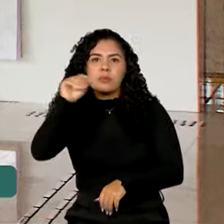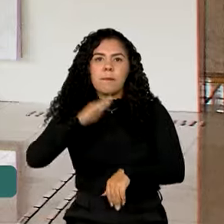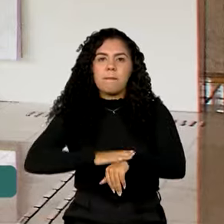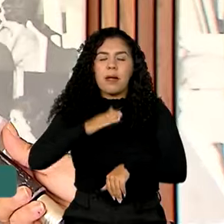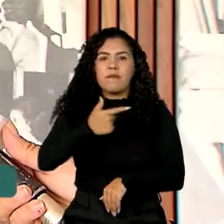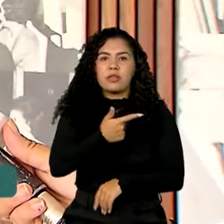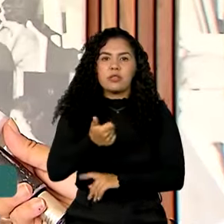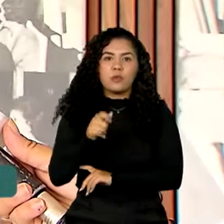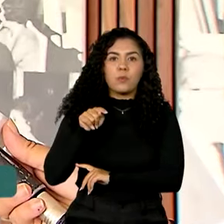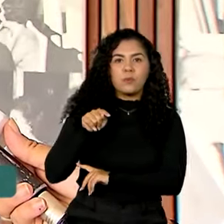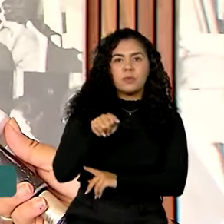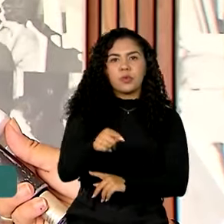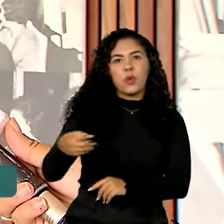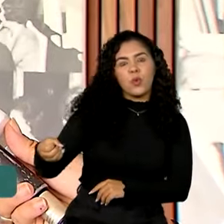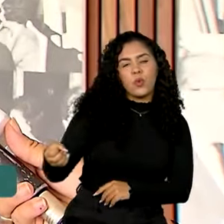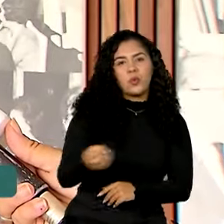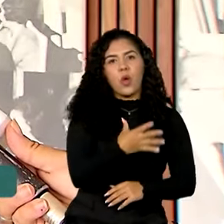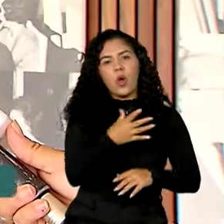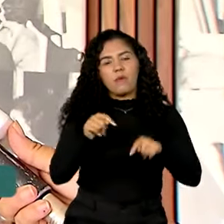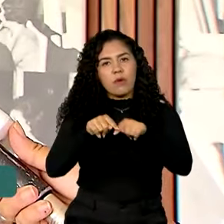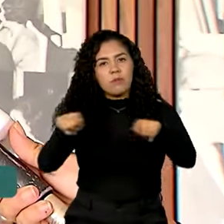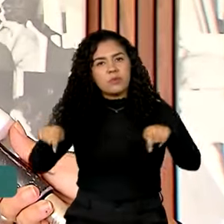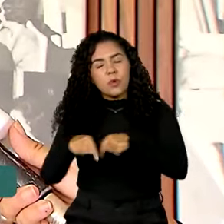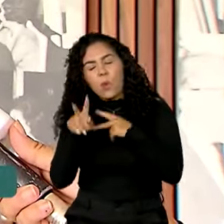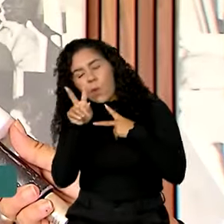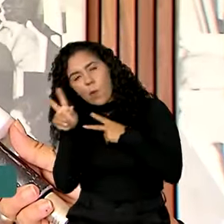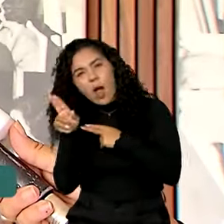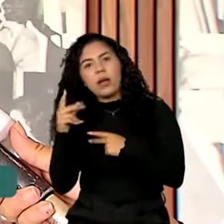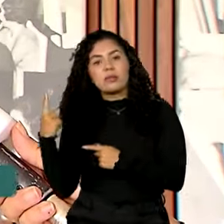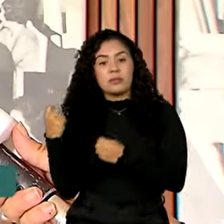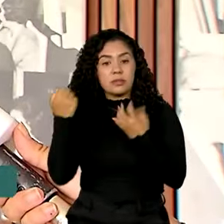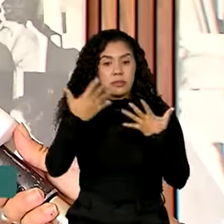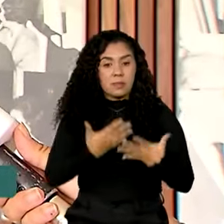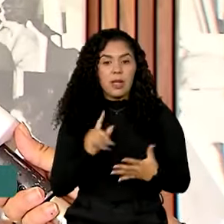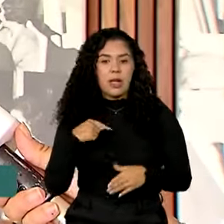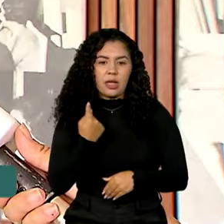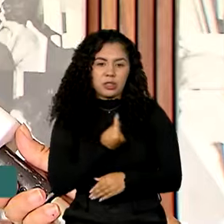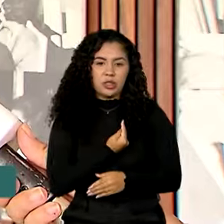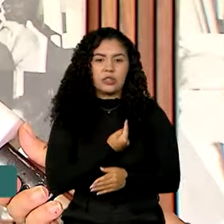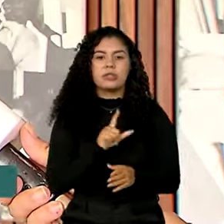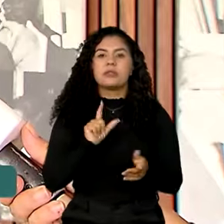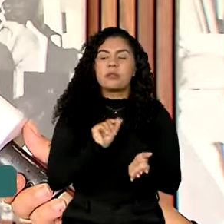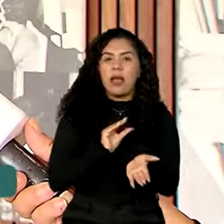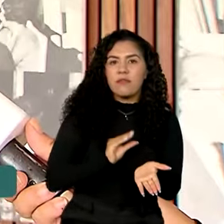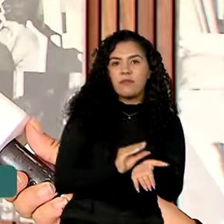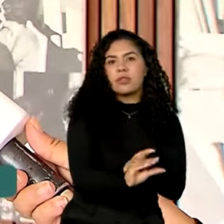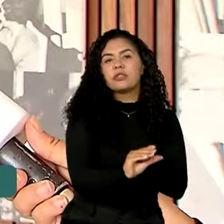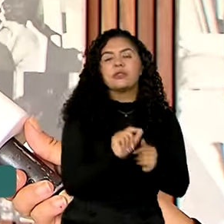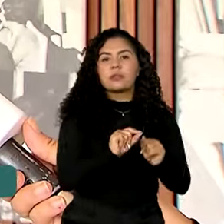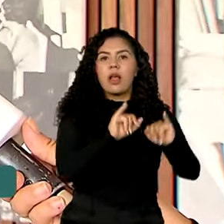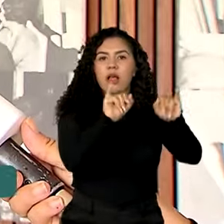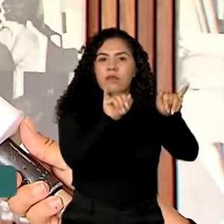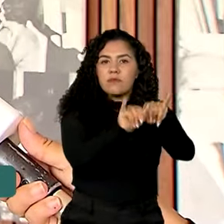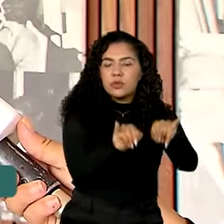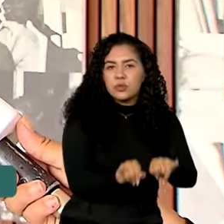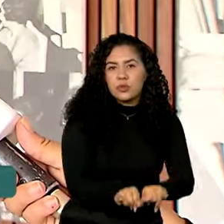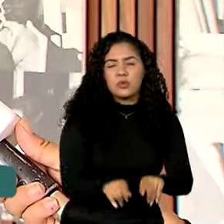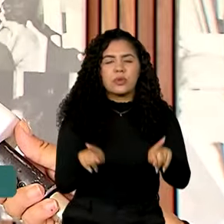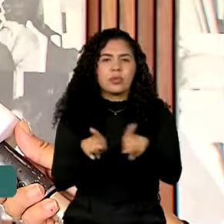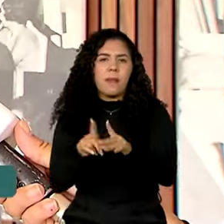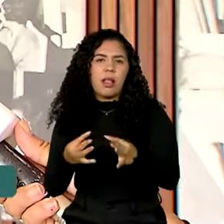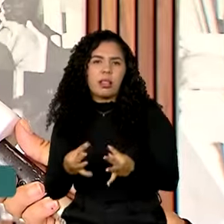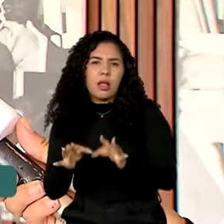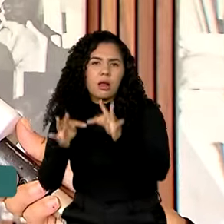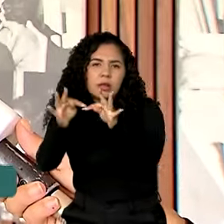quartos. Nós estamos investindo na parte de infraestrutura, tecnologia, treinamentos. Então, toda essa